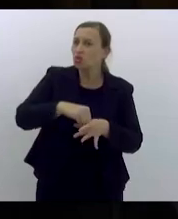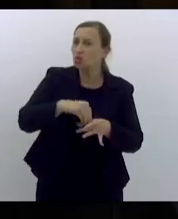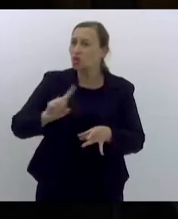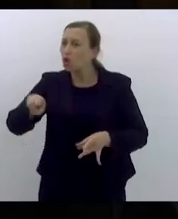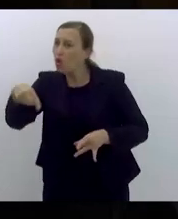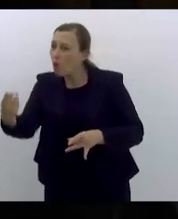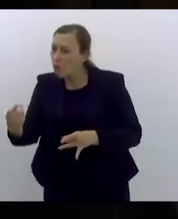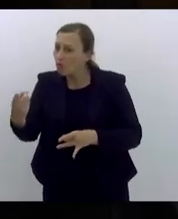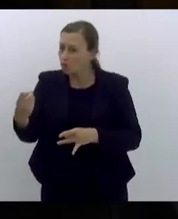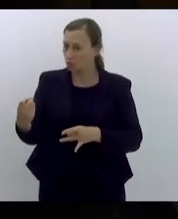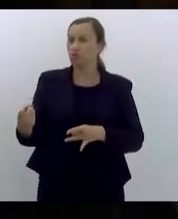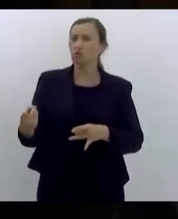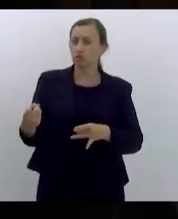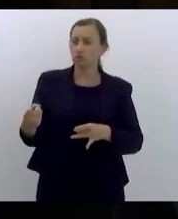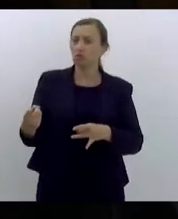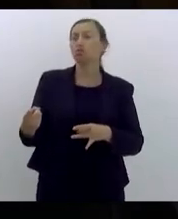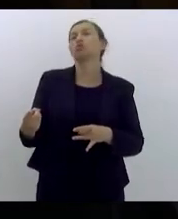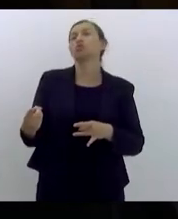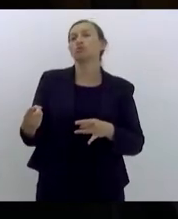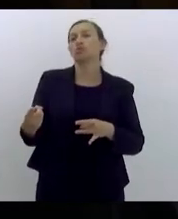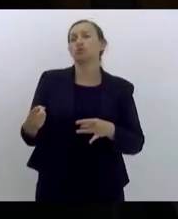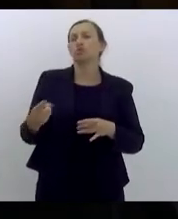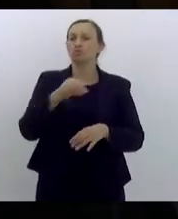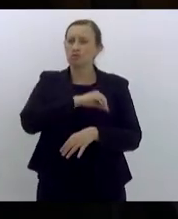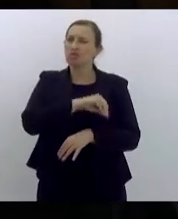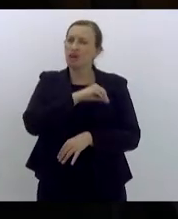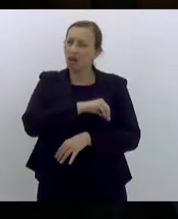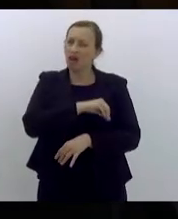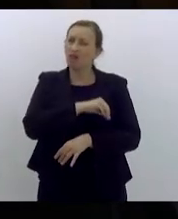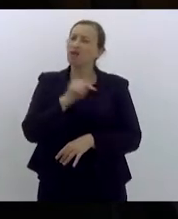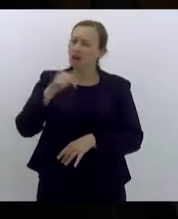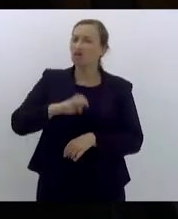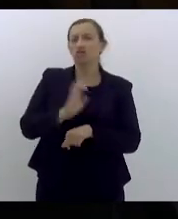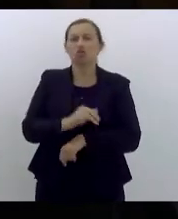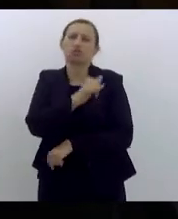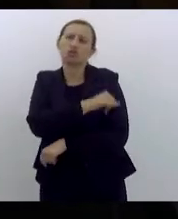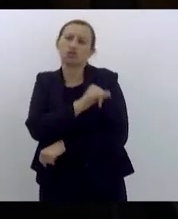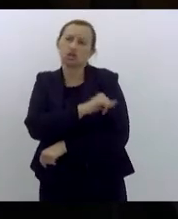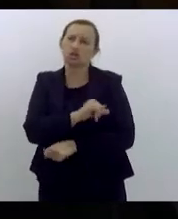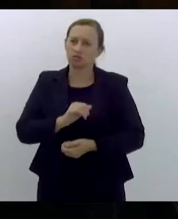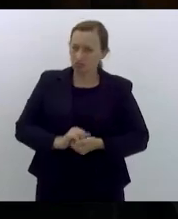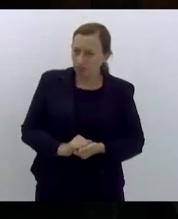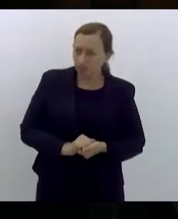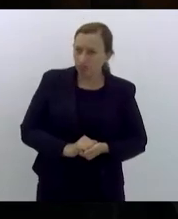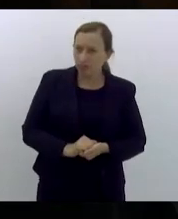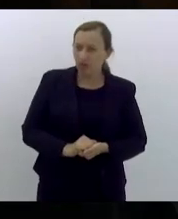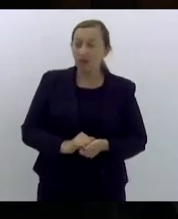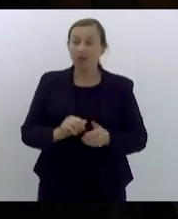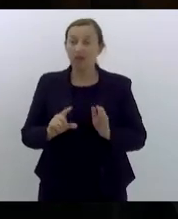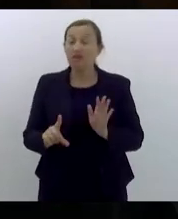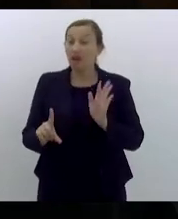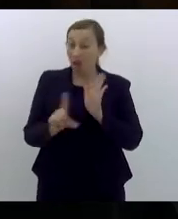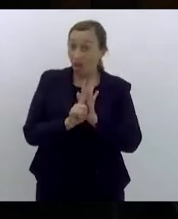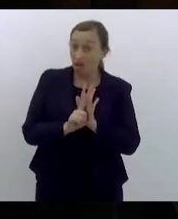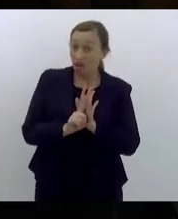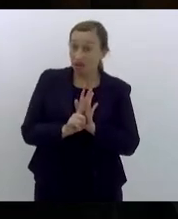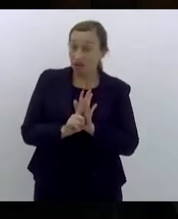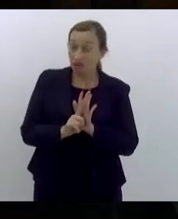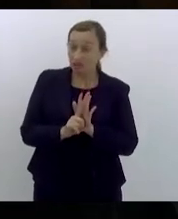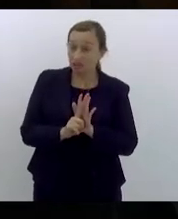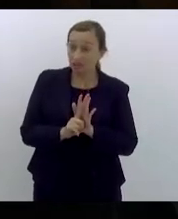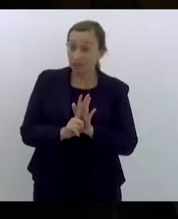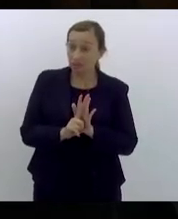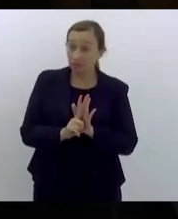outros patamares de salários praticados concretamente aqui no estado do Rio de Janeiro através dessa legislação que